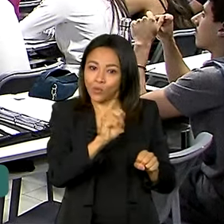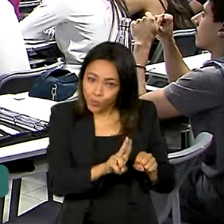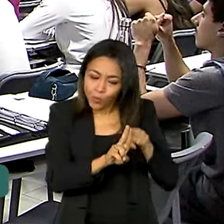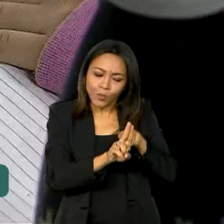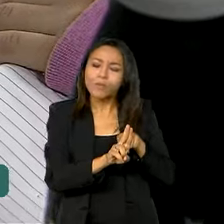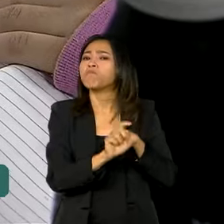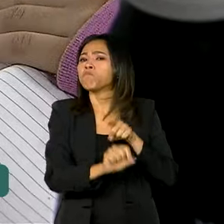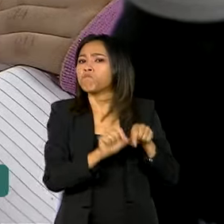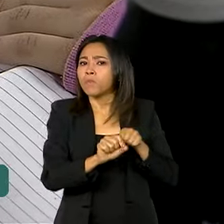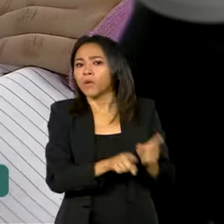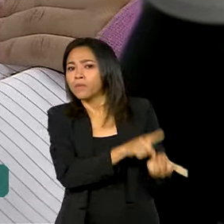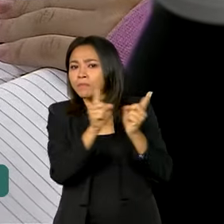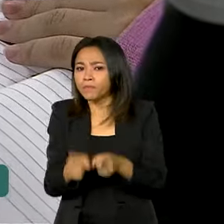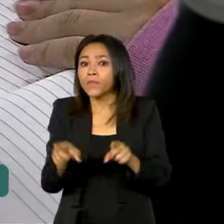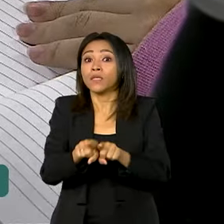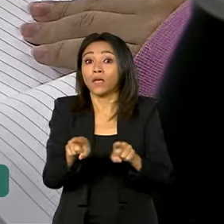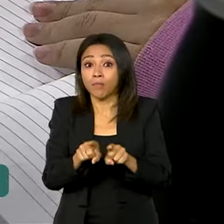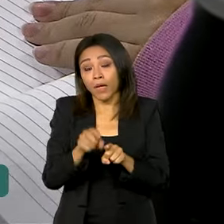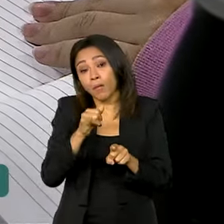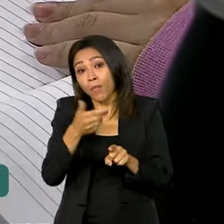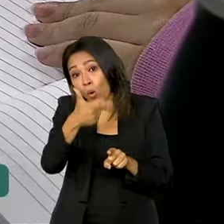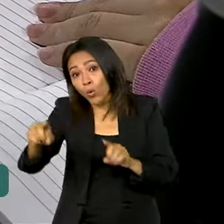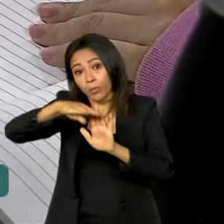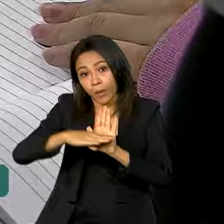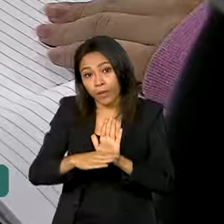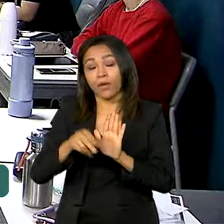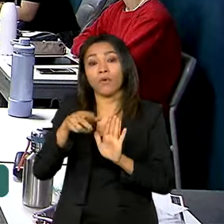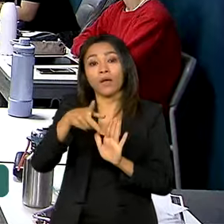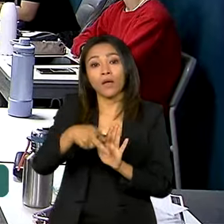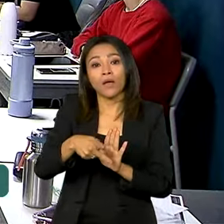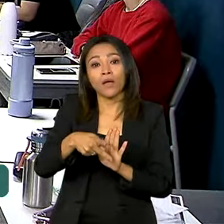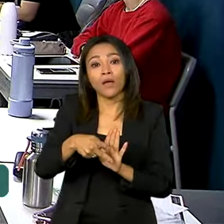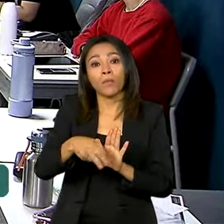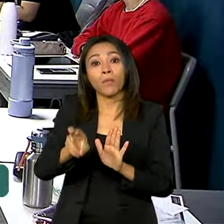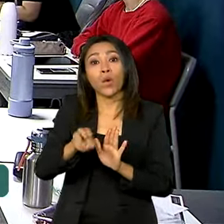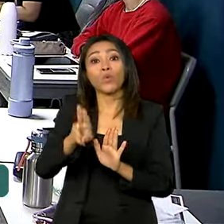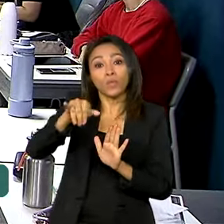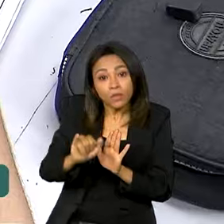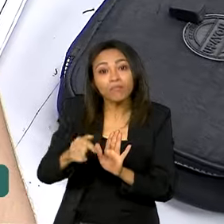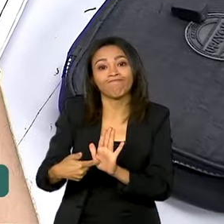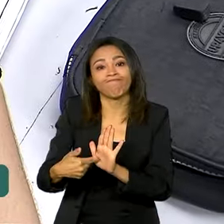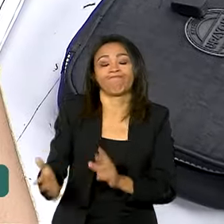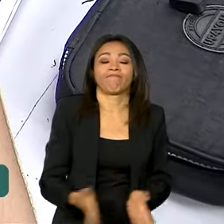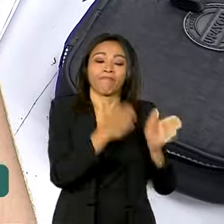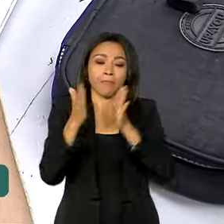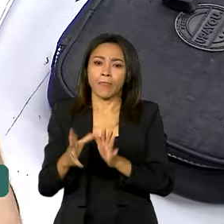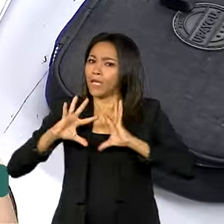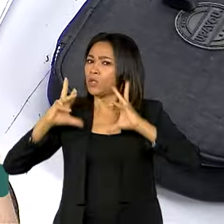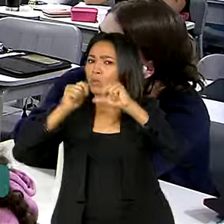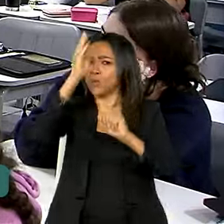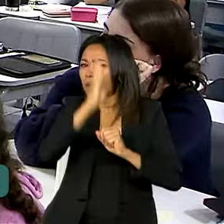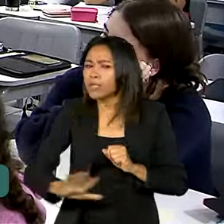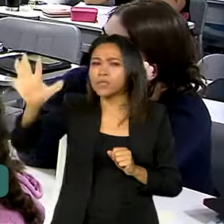o SISU, e de iniciativas como o Programa Universidade para Todos, o ProUni. Em todo o